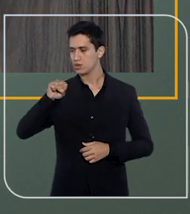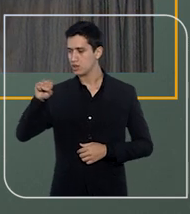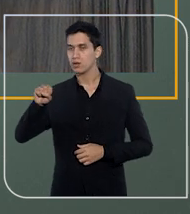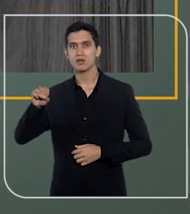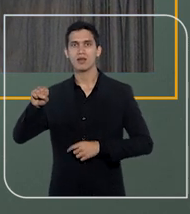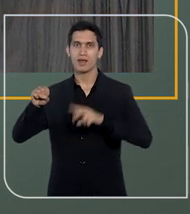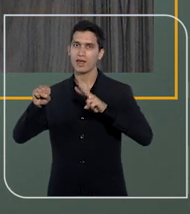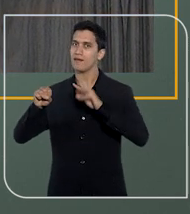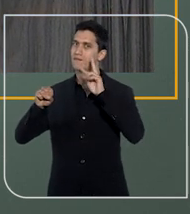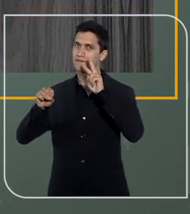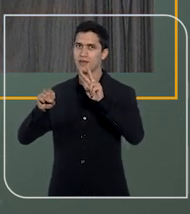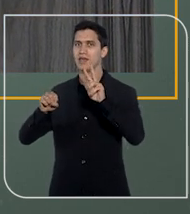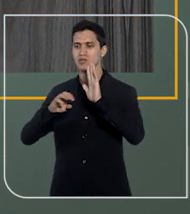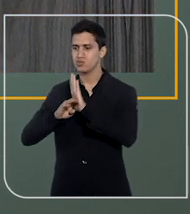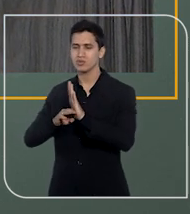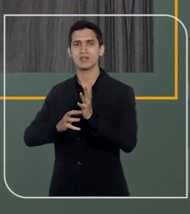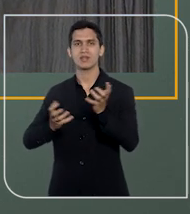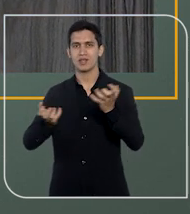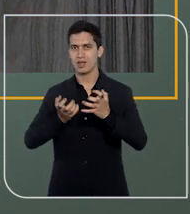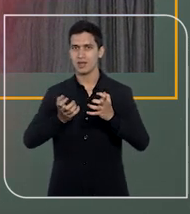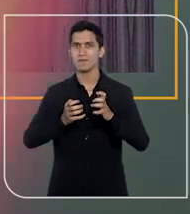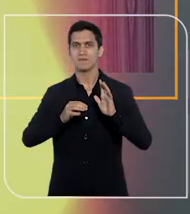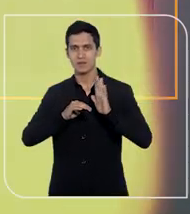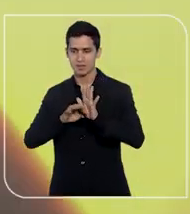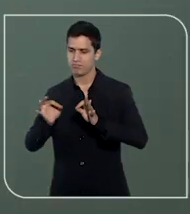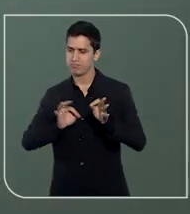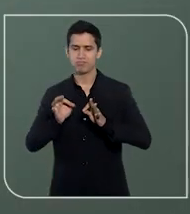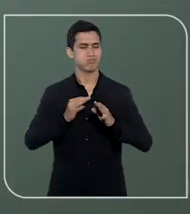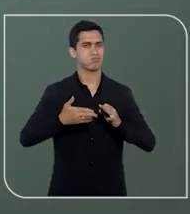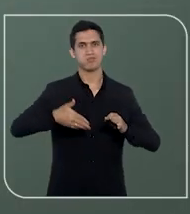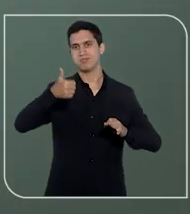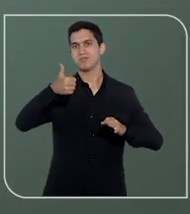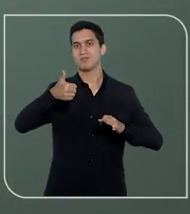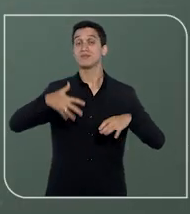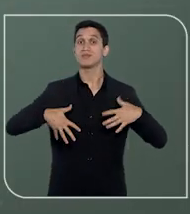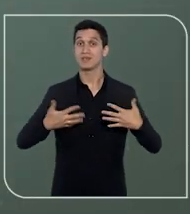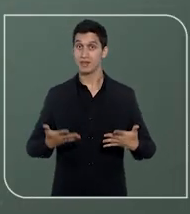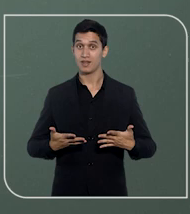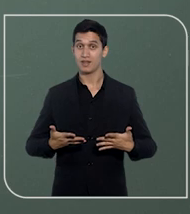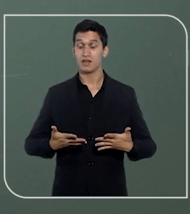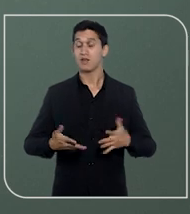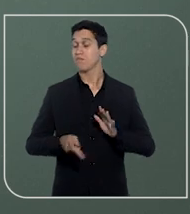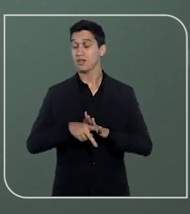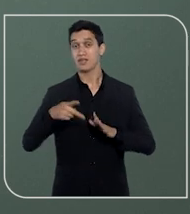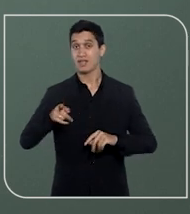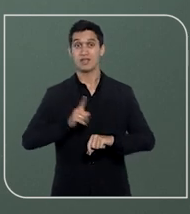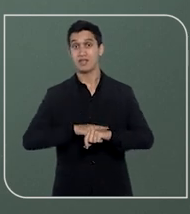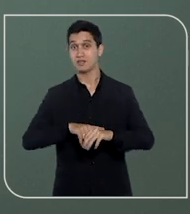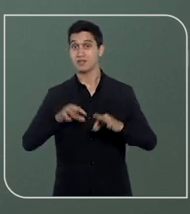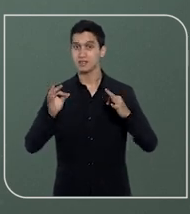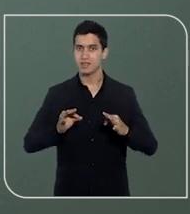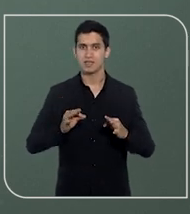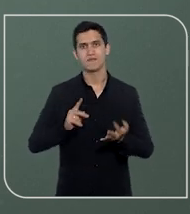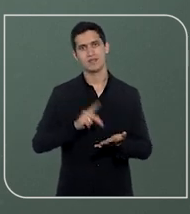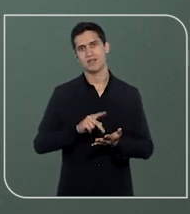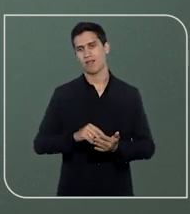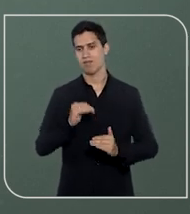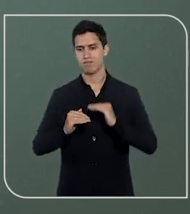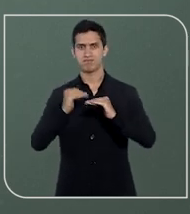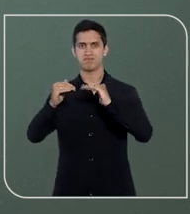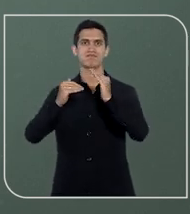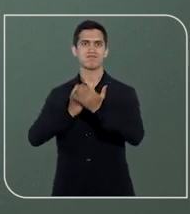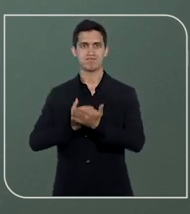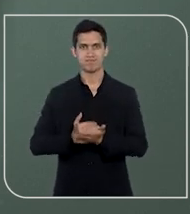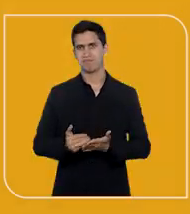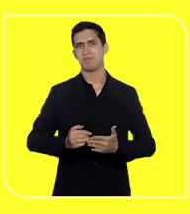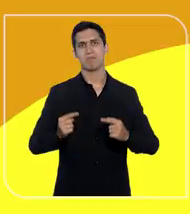visionária, tem uma vocação transformadora e, portanto, ao seu tempo, realmente esses avanços